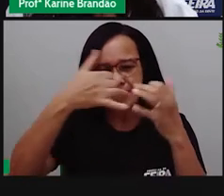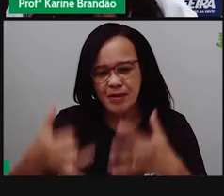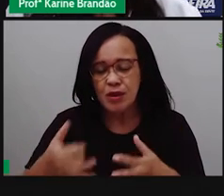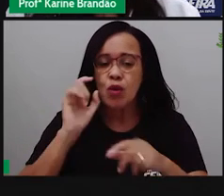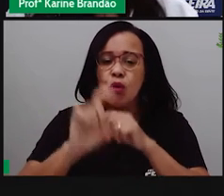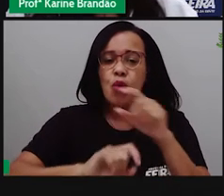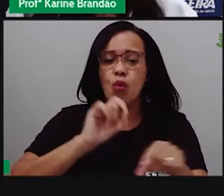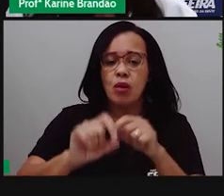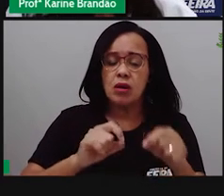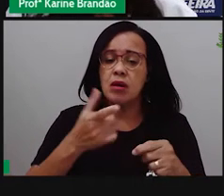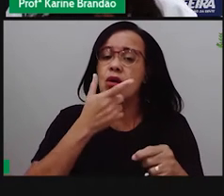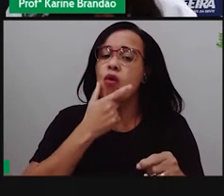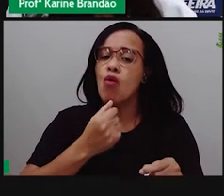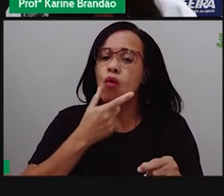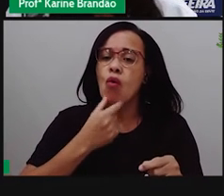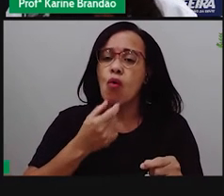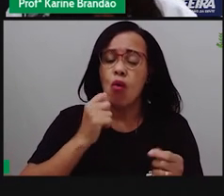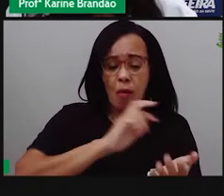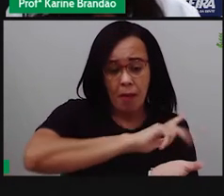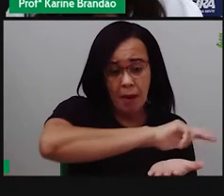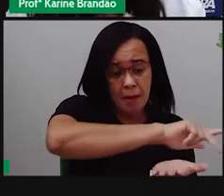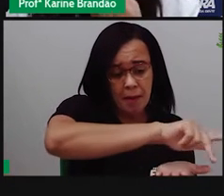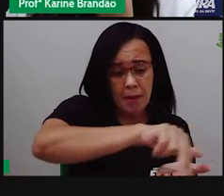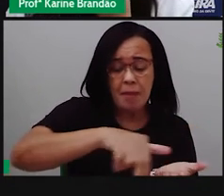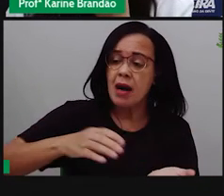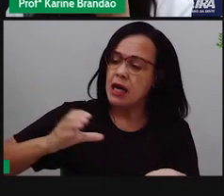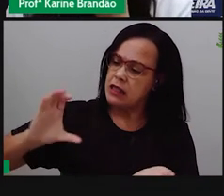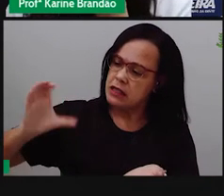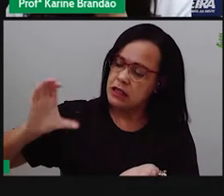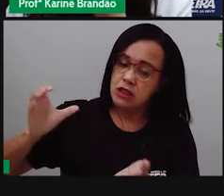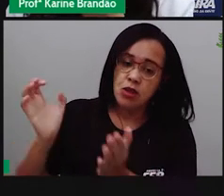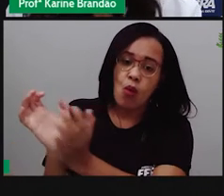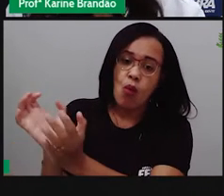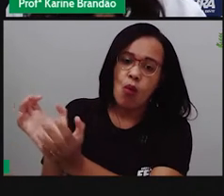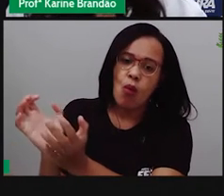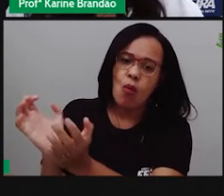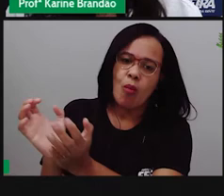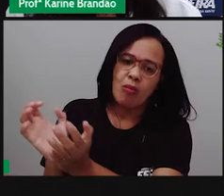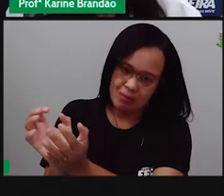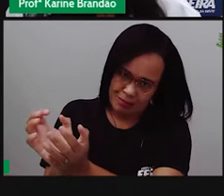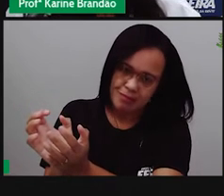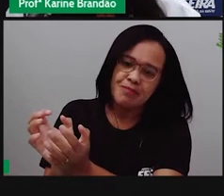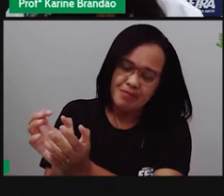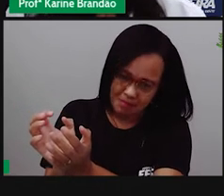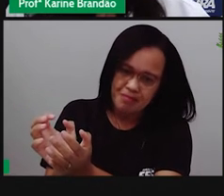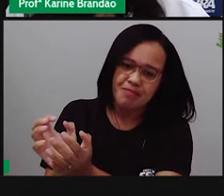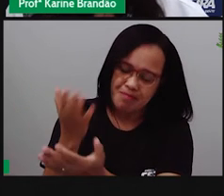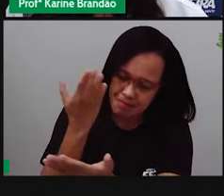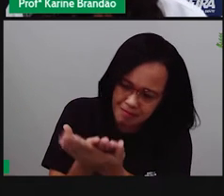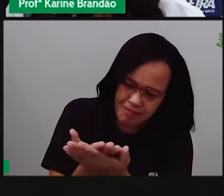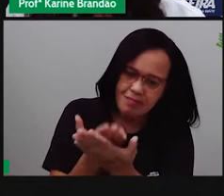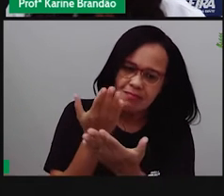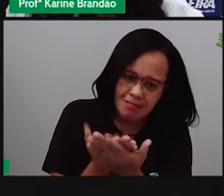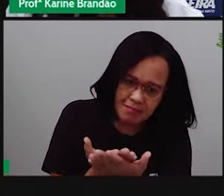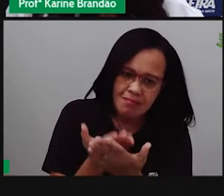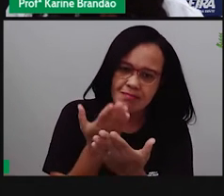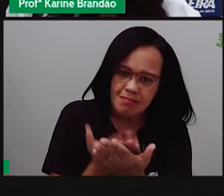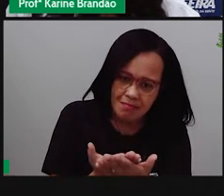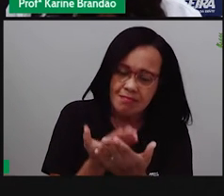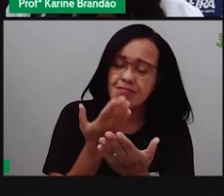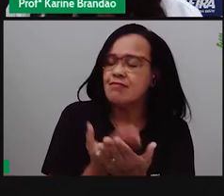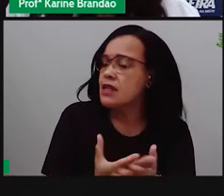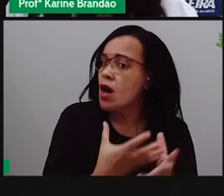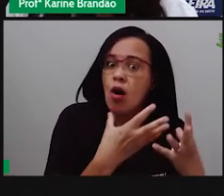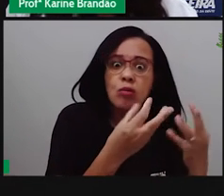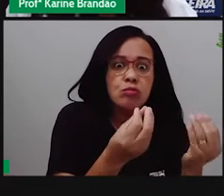inclusive, dessa diversidade, através da evolução de seres vivos, ela foi estudada por diversos outros